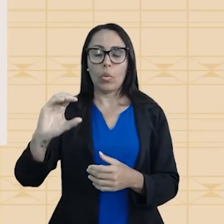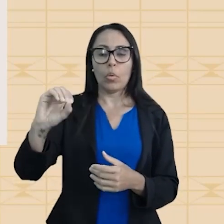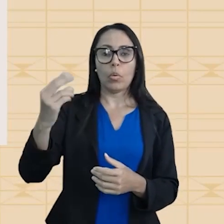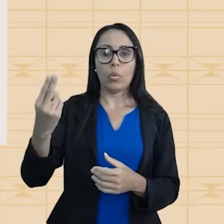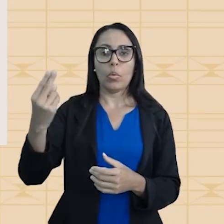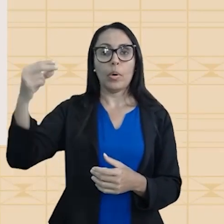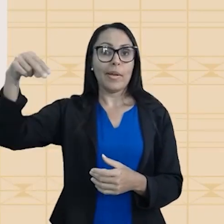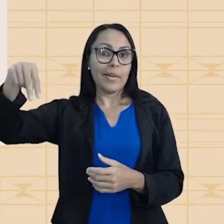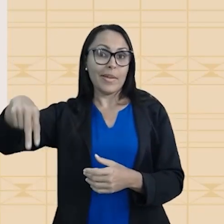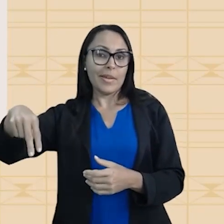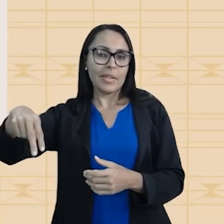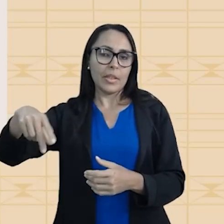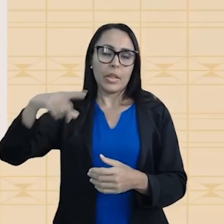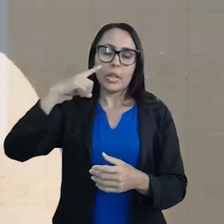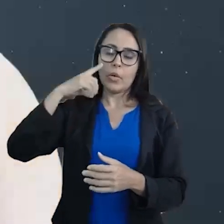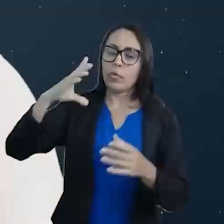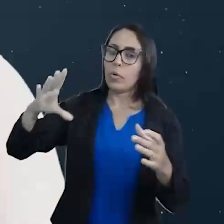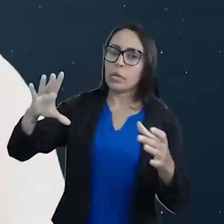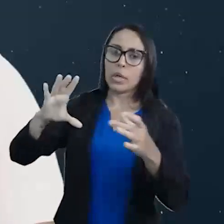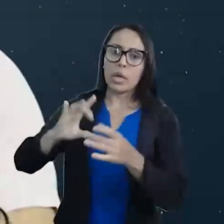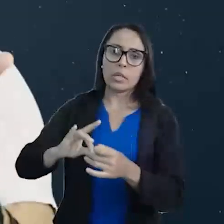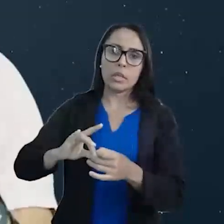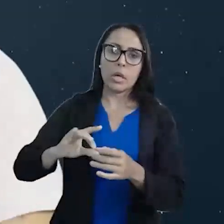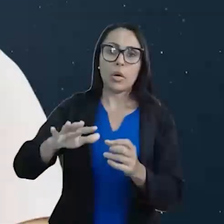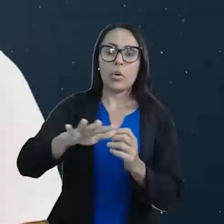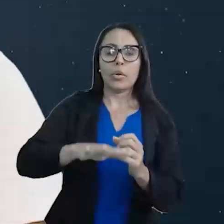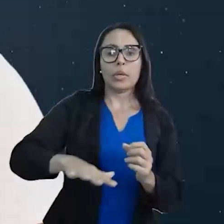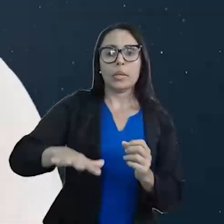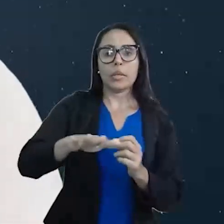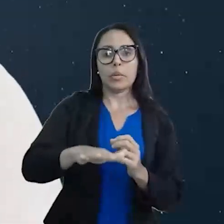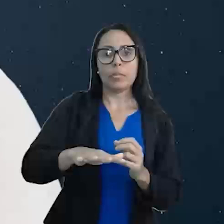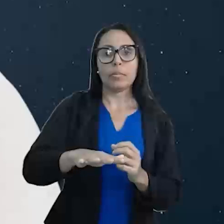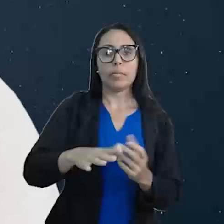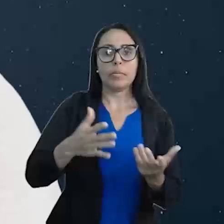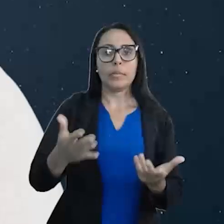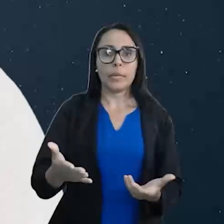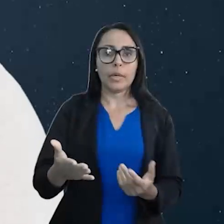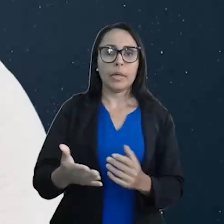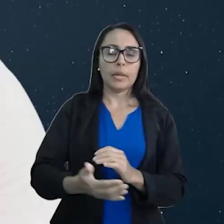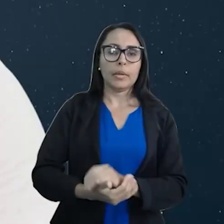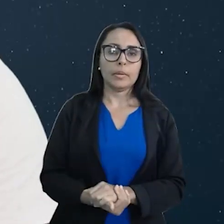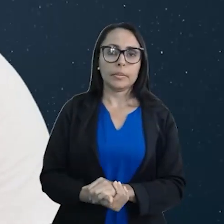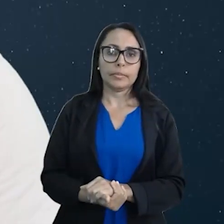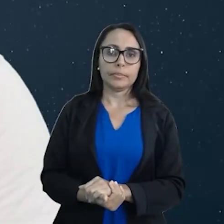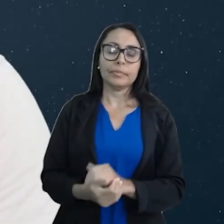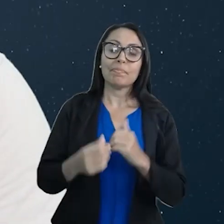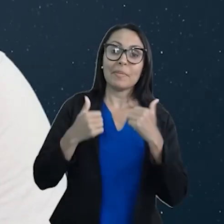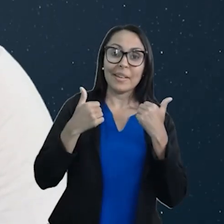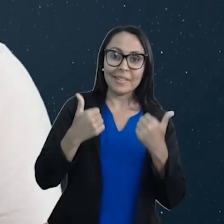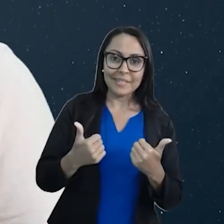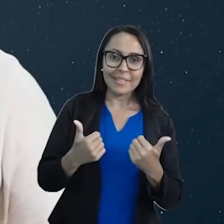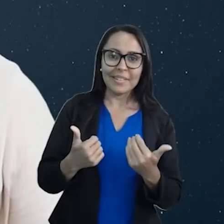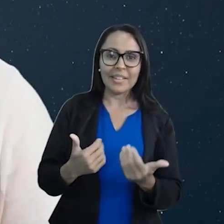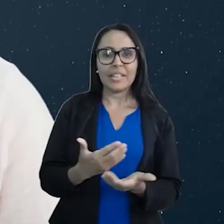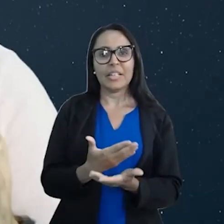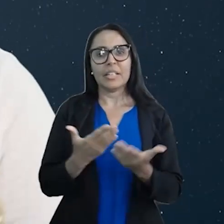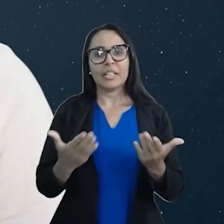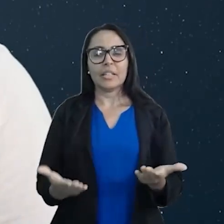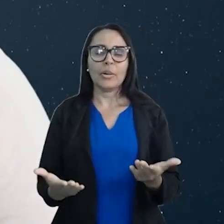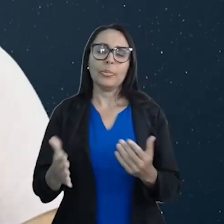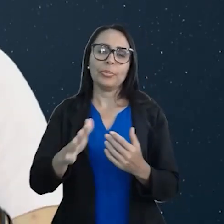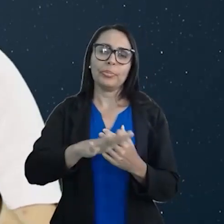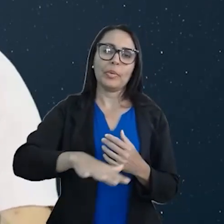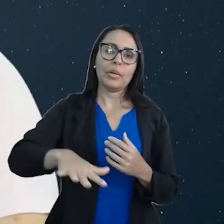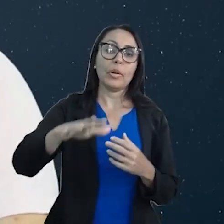nitrogênio. Se não for ligação de hidrogênio, é dipolo, dipolo. Beleza, pessoal? Então, meus